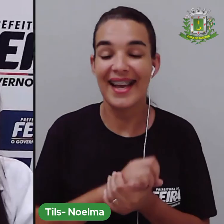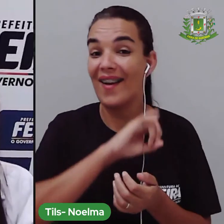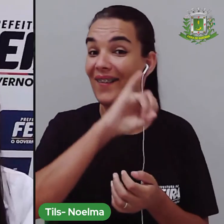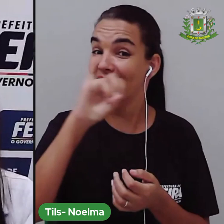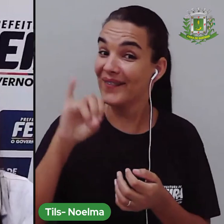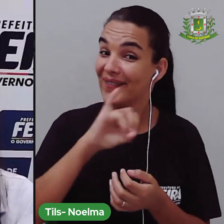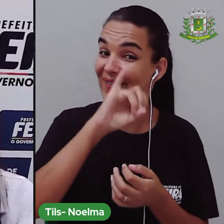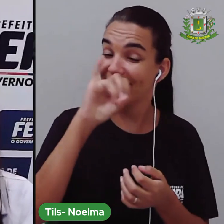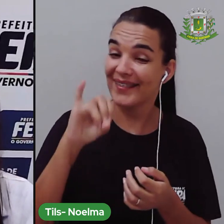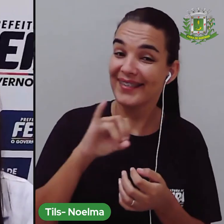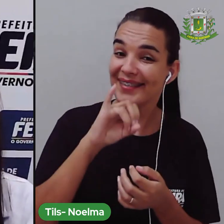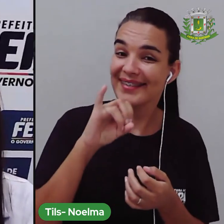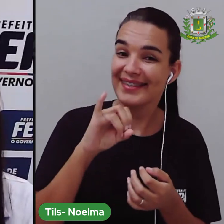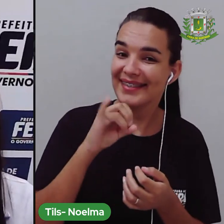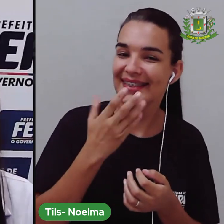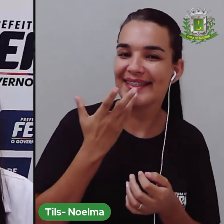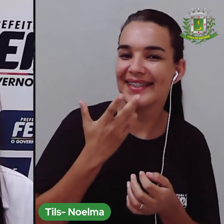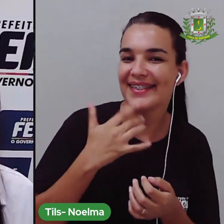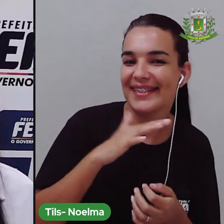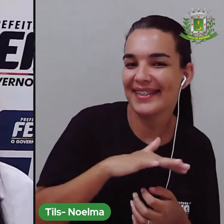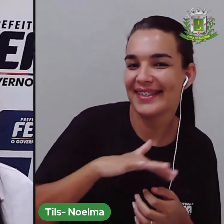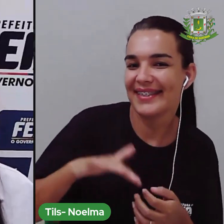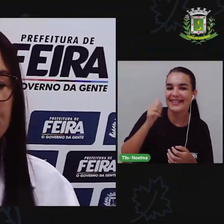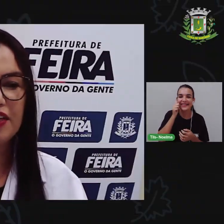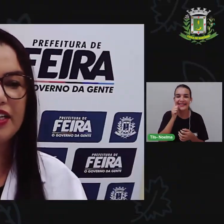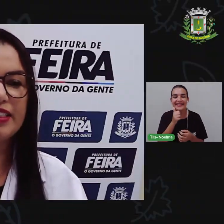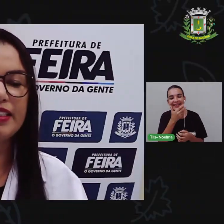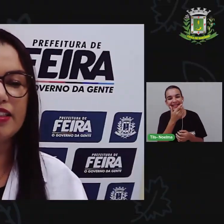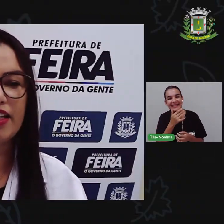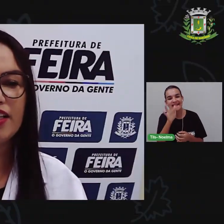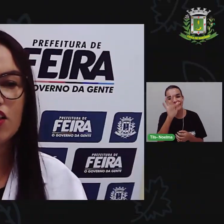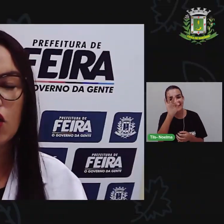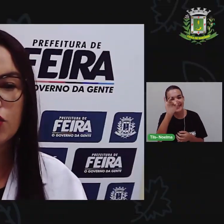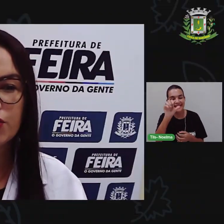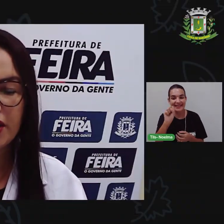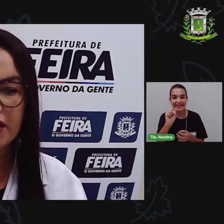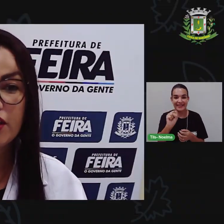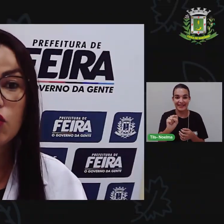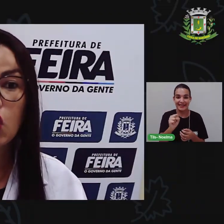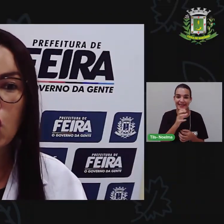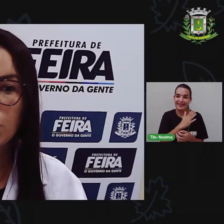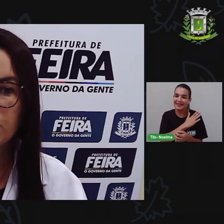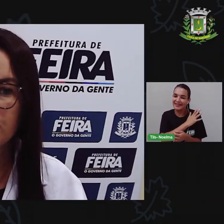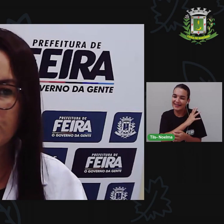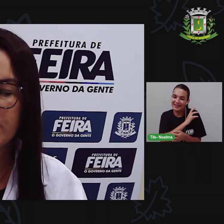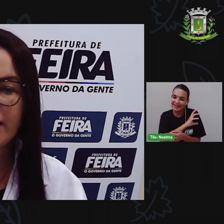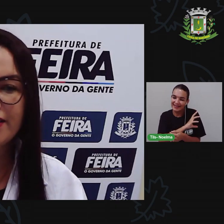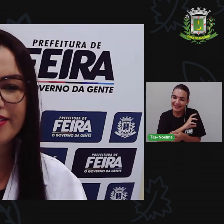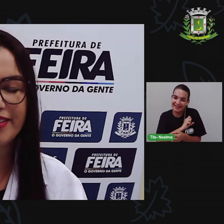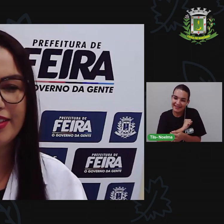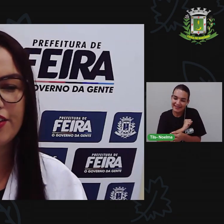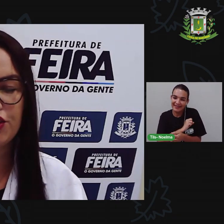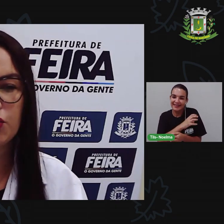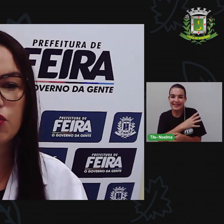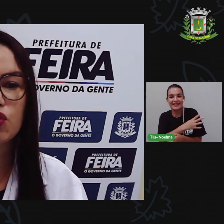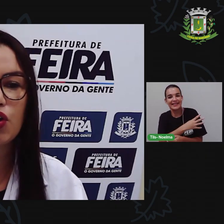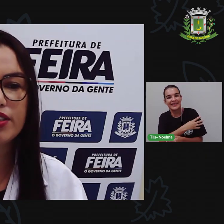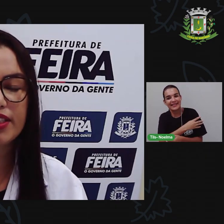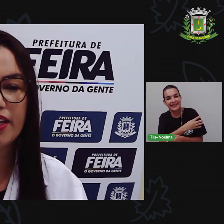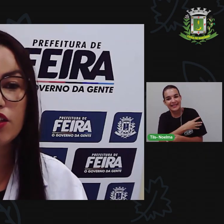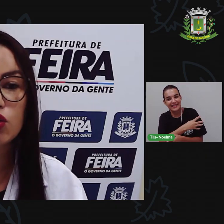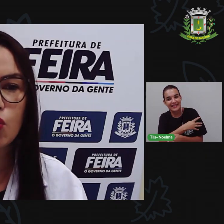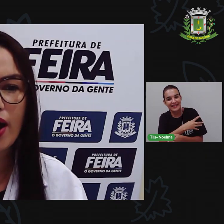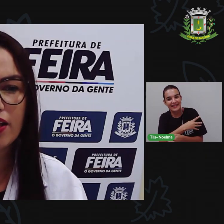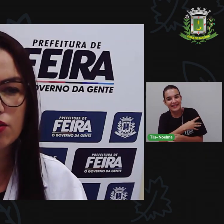Olá, meus meninos e minhas meninas de Feira de Santana, nosso querido, nossos, né? De todos